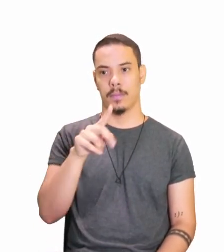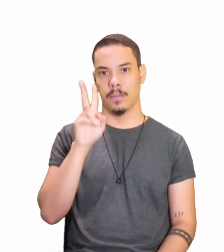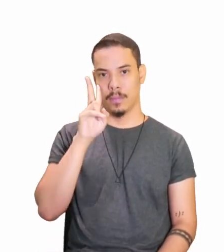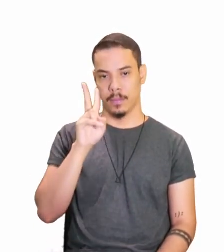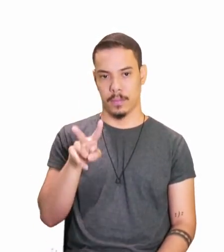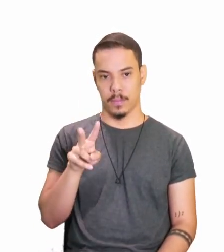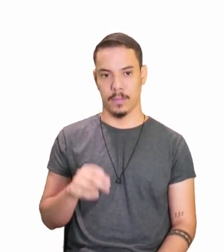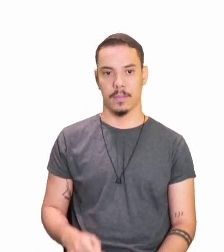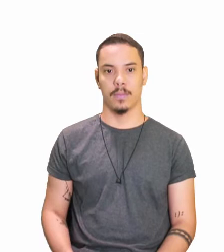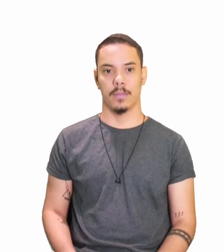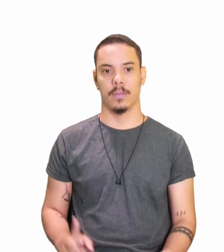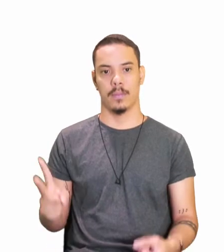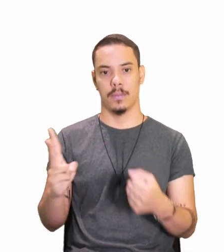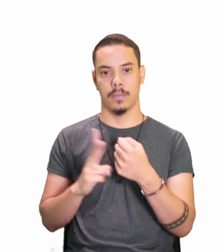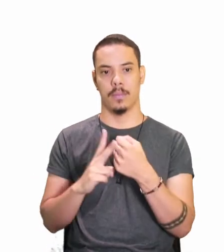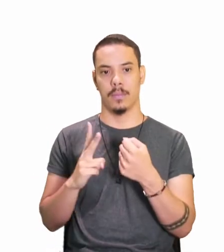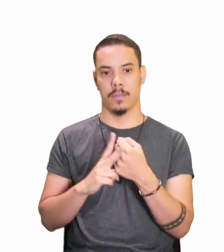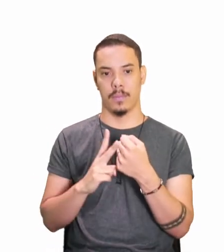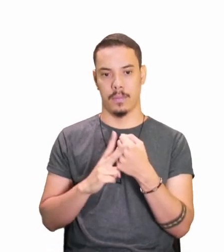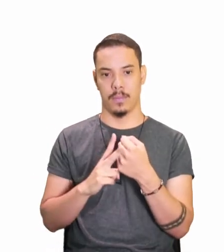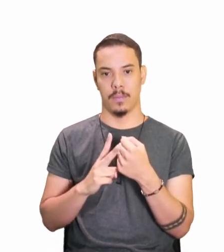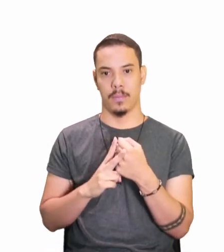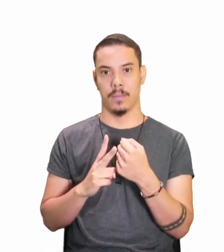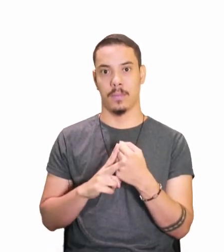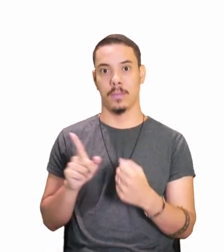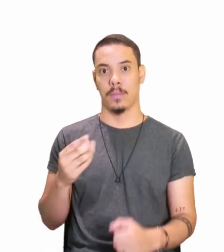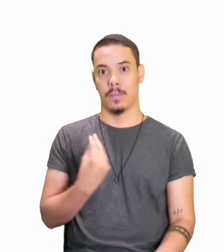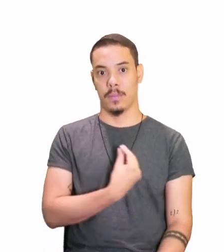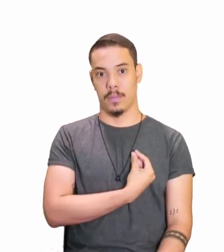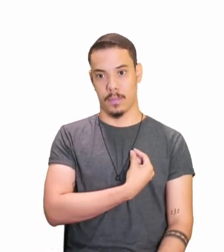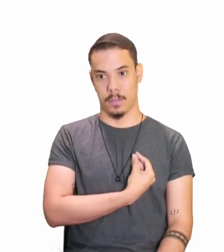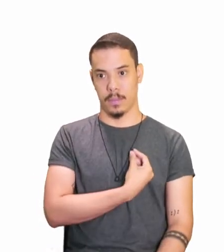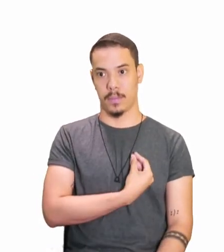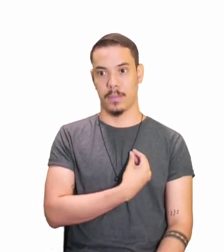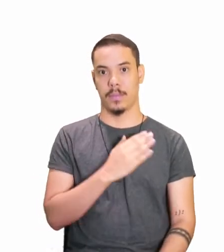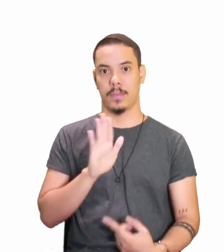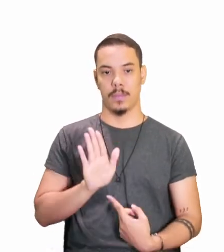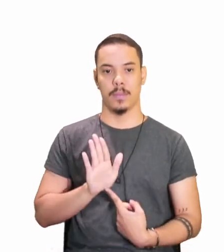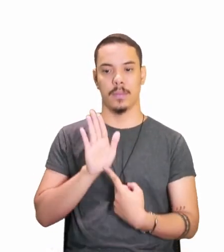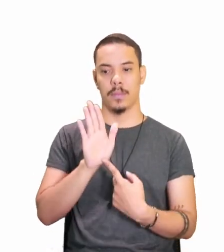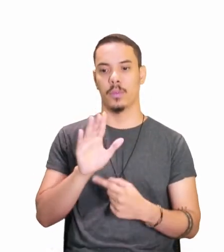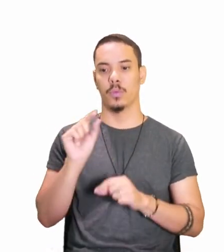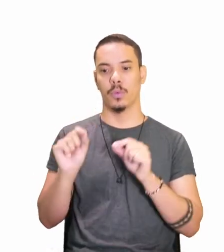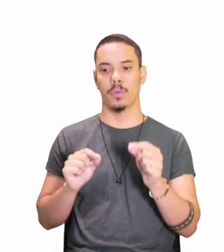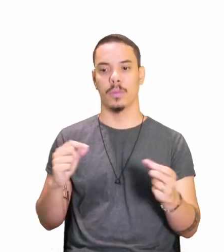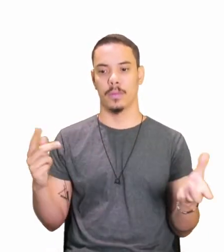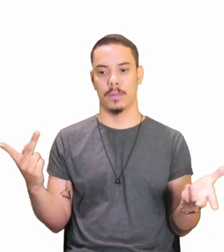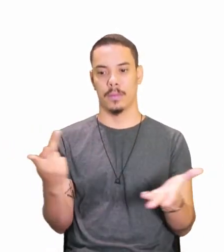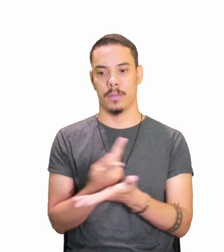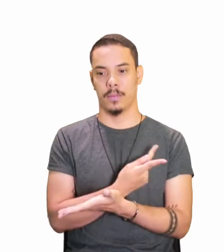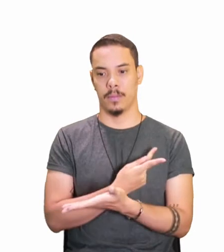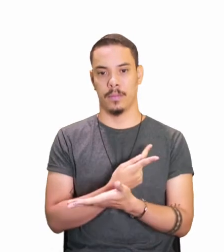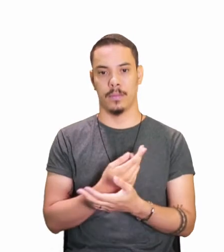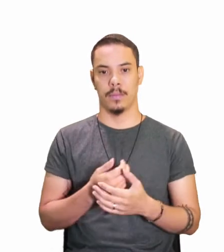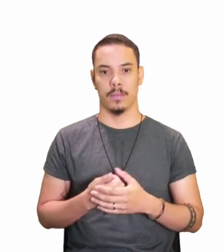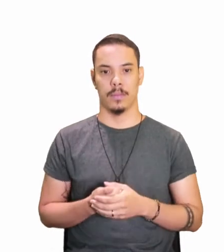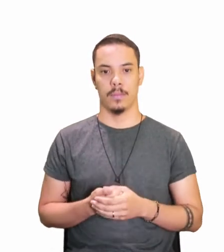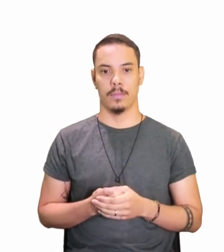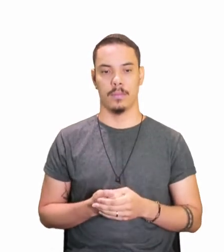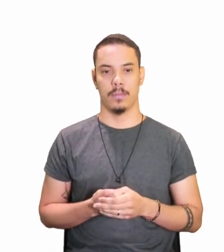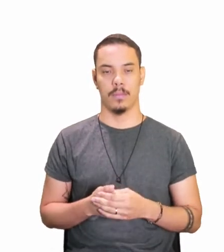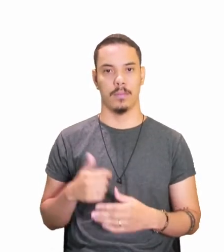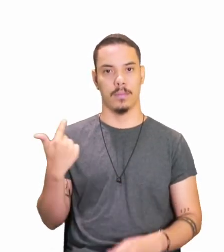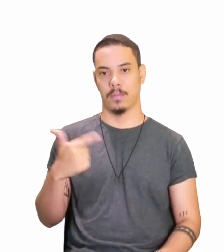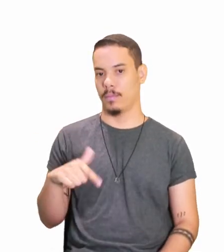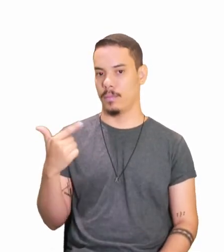o seguinte, o verbo abolir, ele no presente do indicativo, o que aconteceu? Não tem